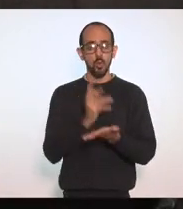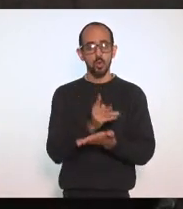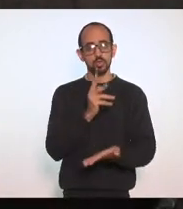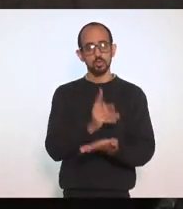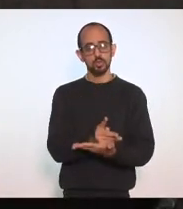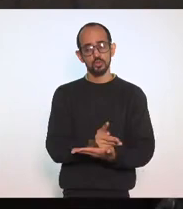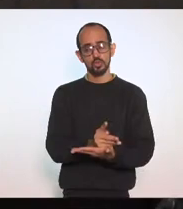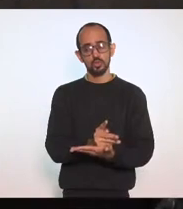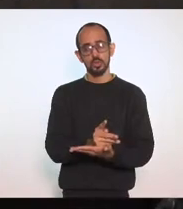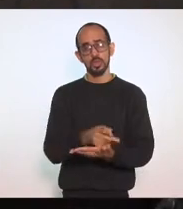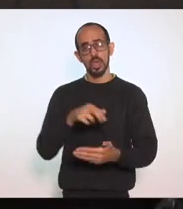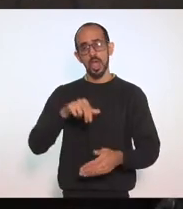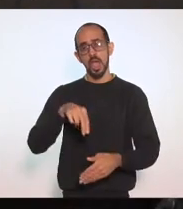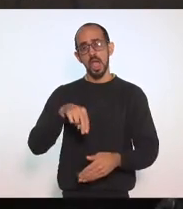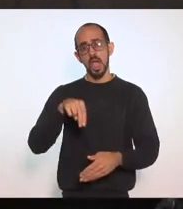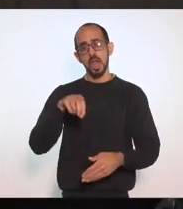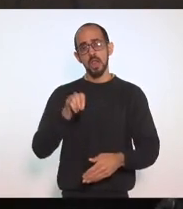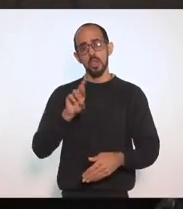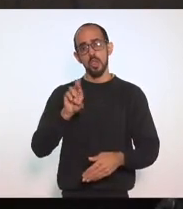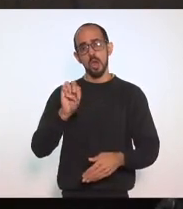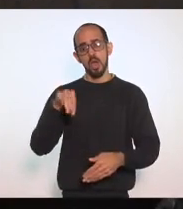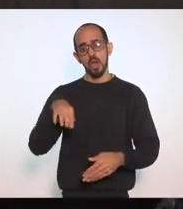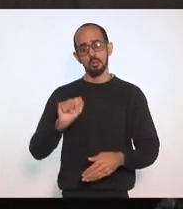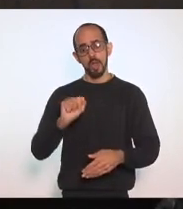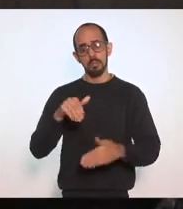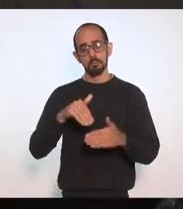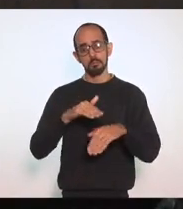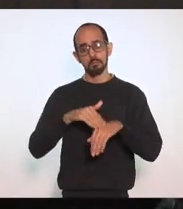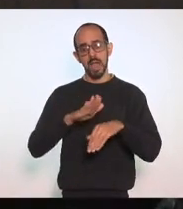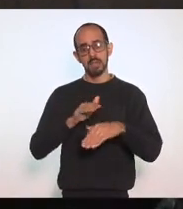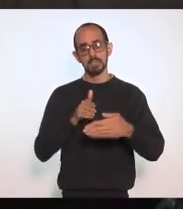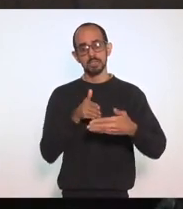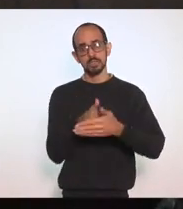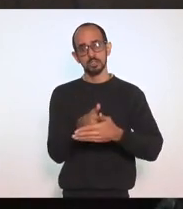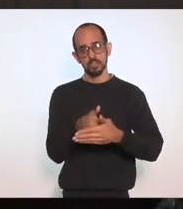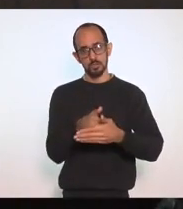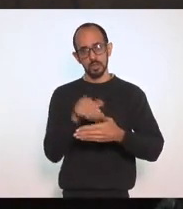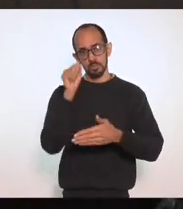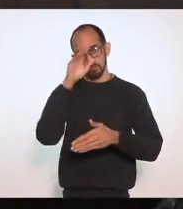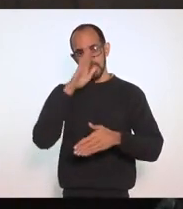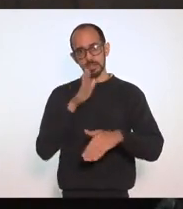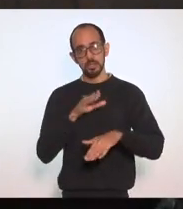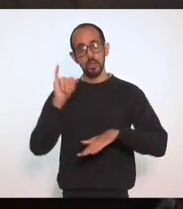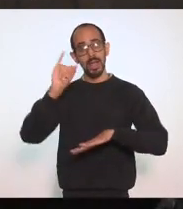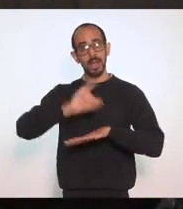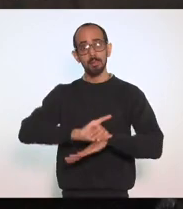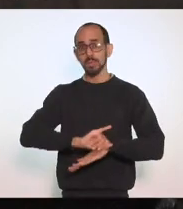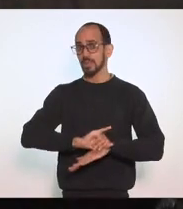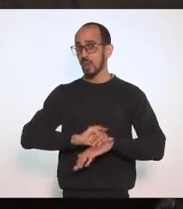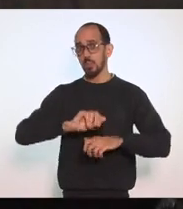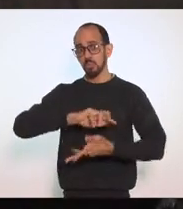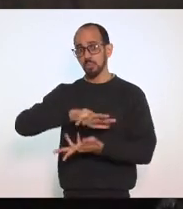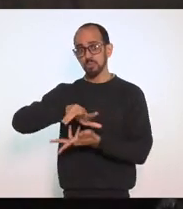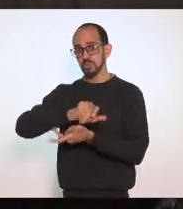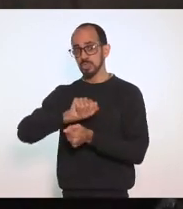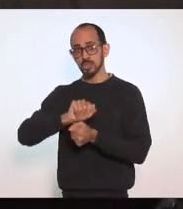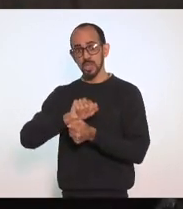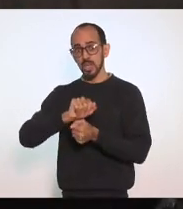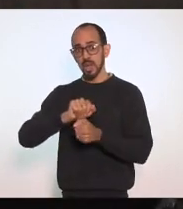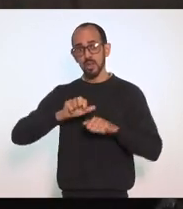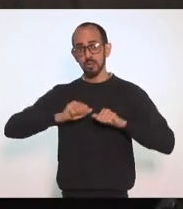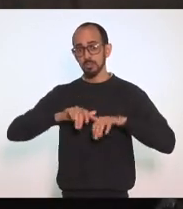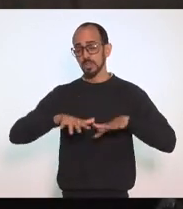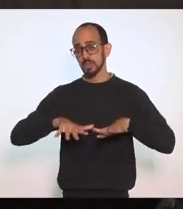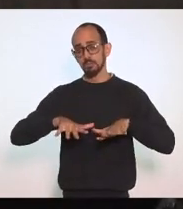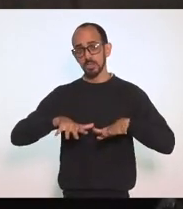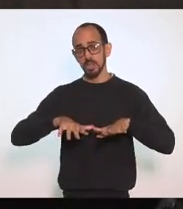impõe As normas Mais restritivas Pessoal O Brasil é a capital Mundial da pandemia O Brasil é o epicentro Da pandemia